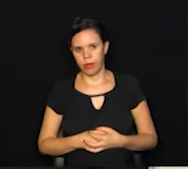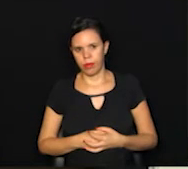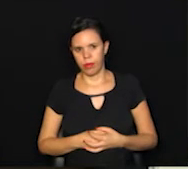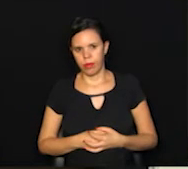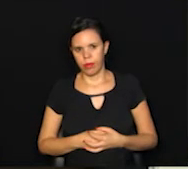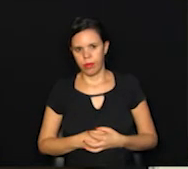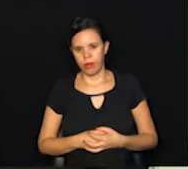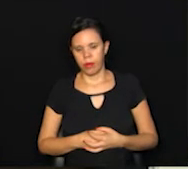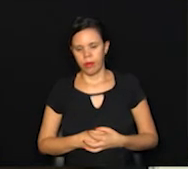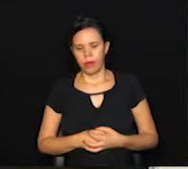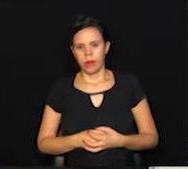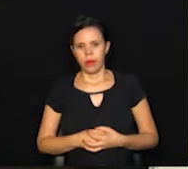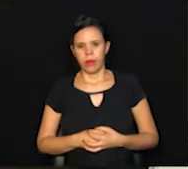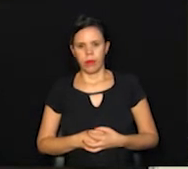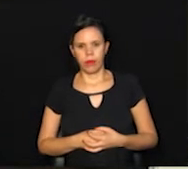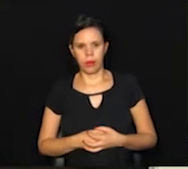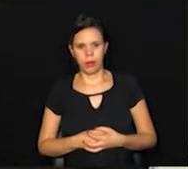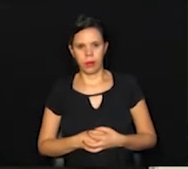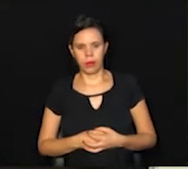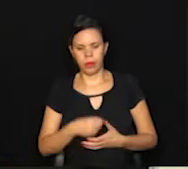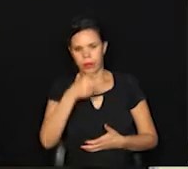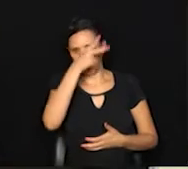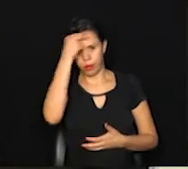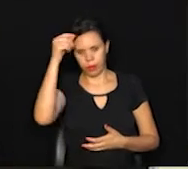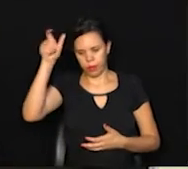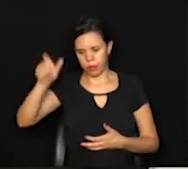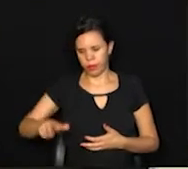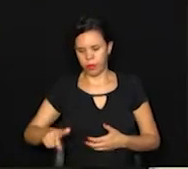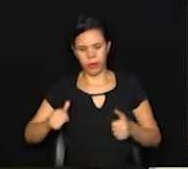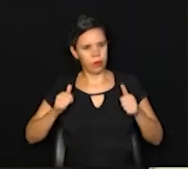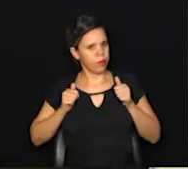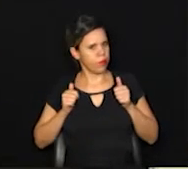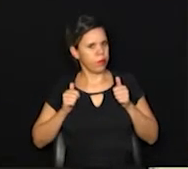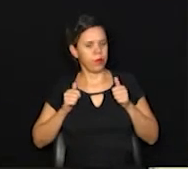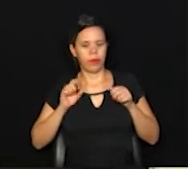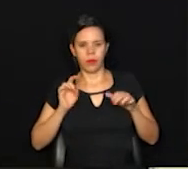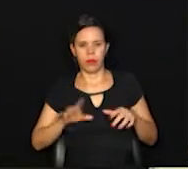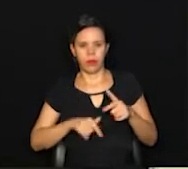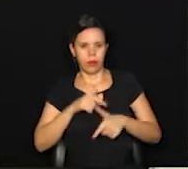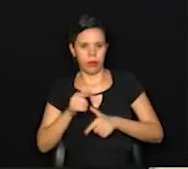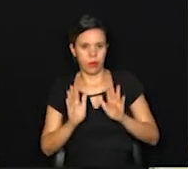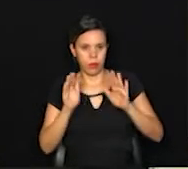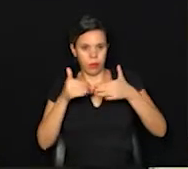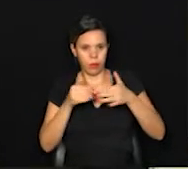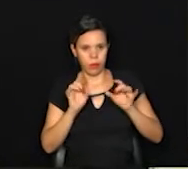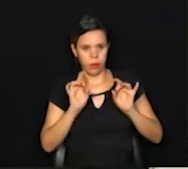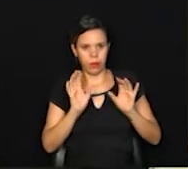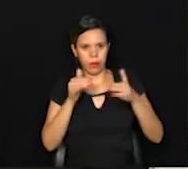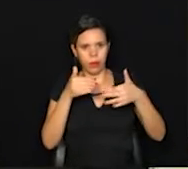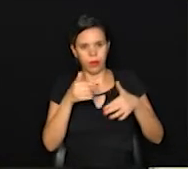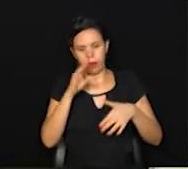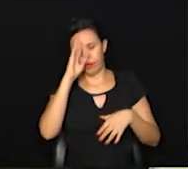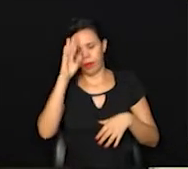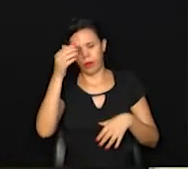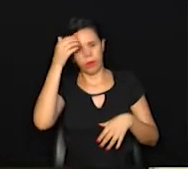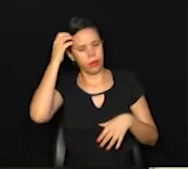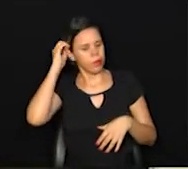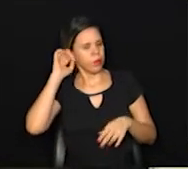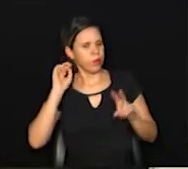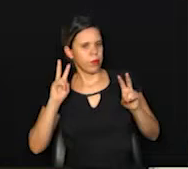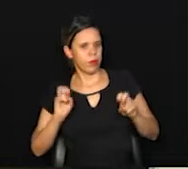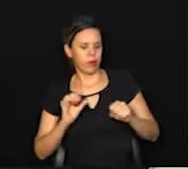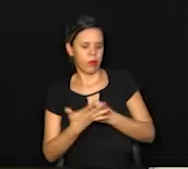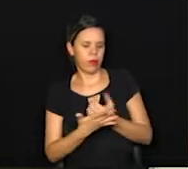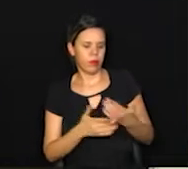dizer que o prefeito não ficou, além de ter um foco especial e principal na questão